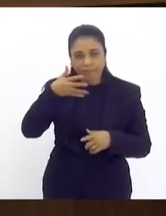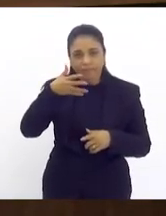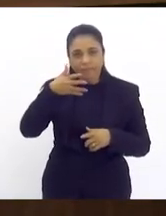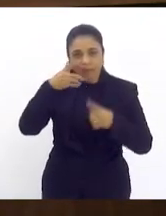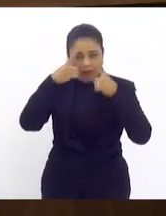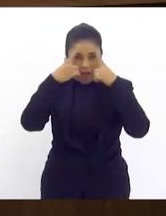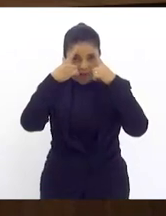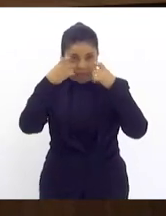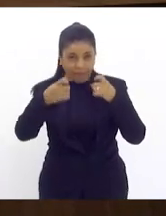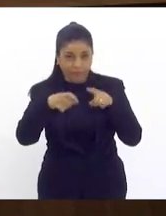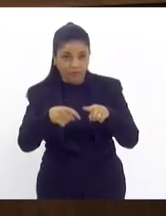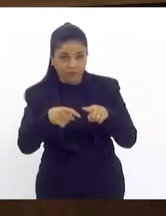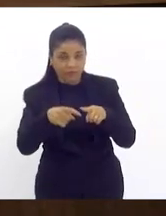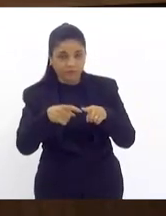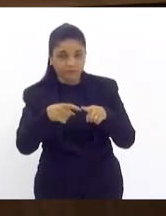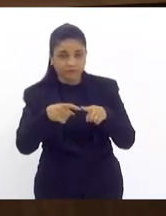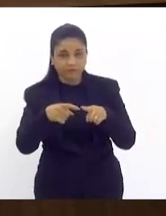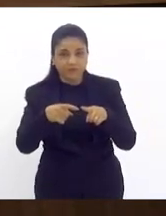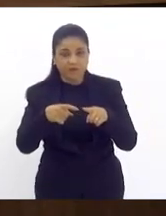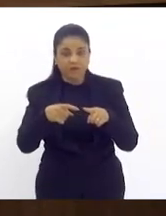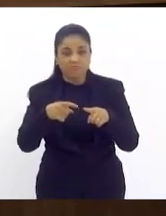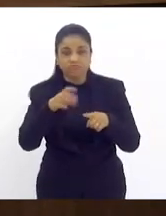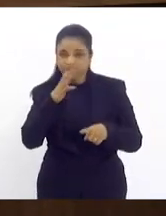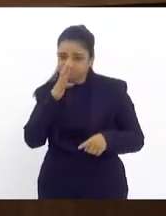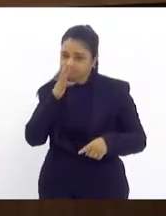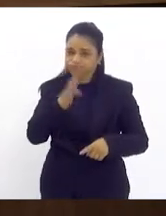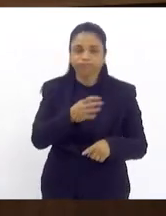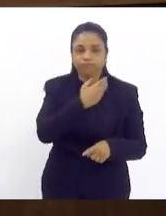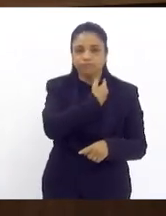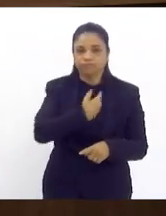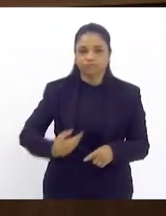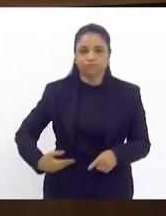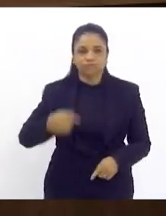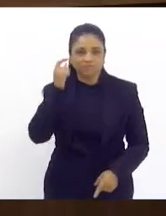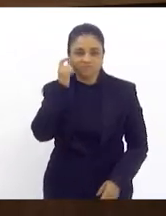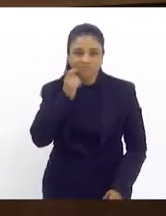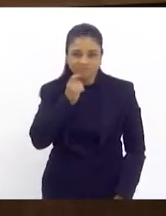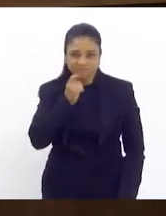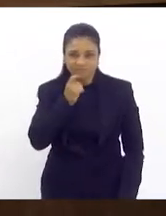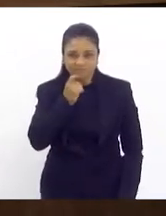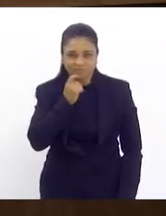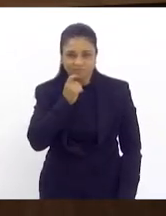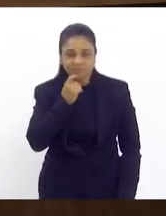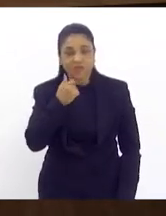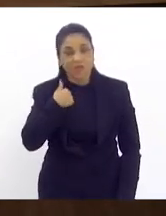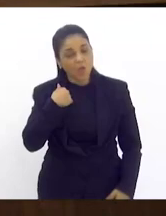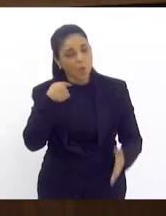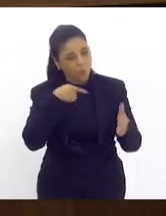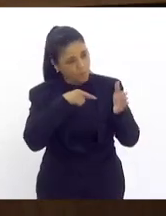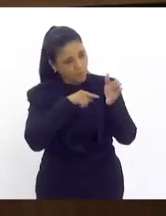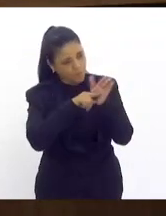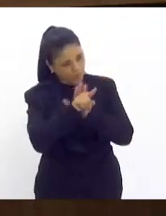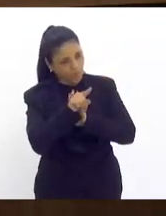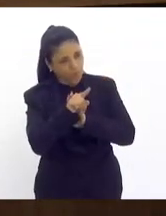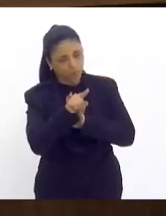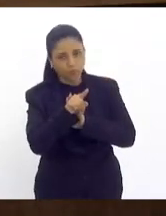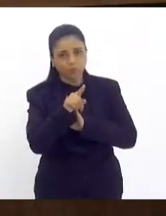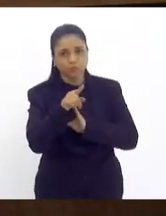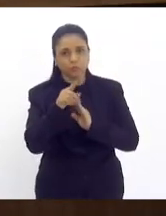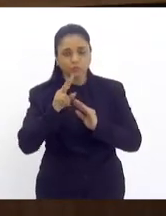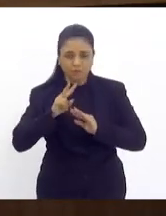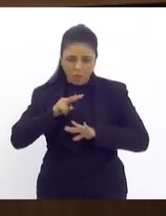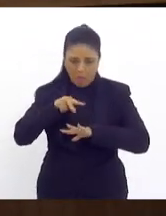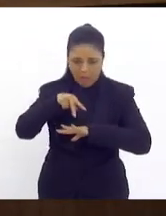agressiva atacar o governador Cláudio Castro e aí eu faço aqui um questionamento já que veio com tanta bravura o